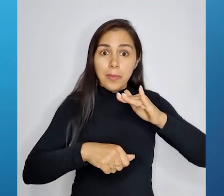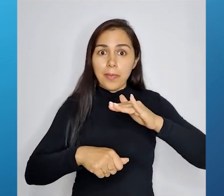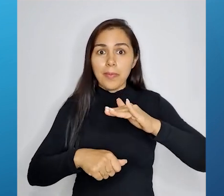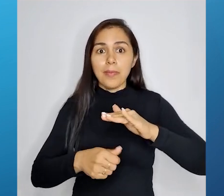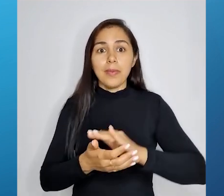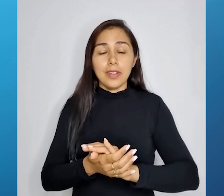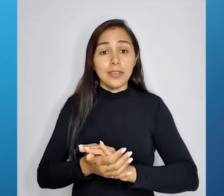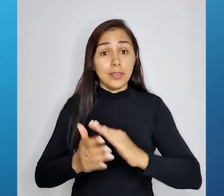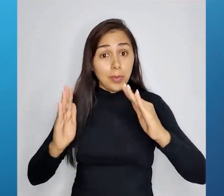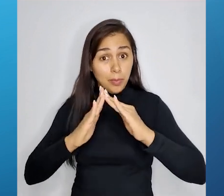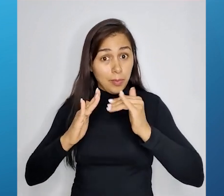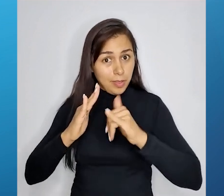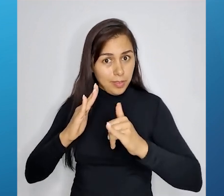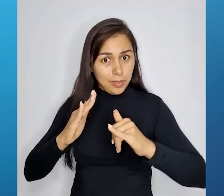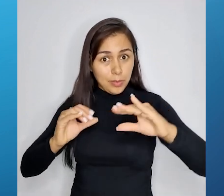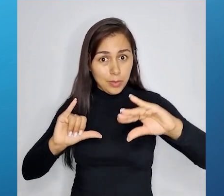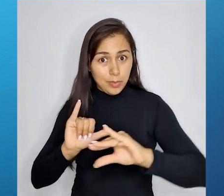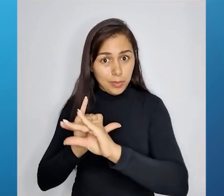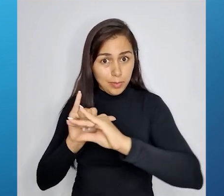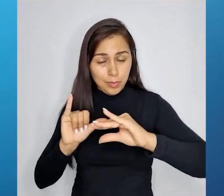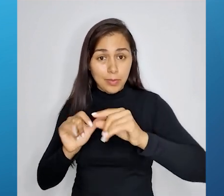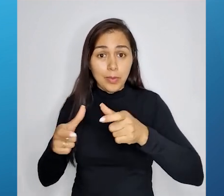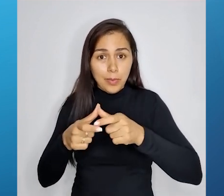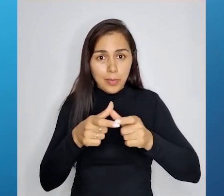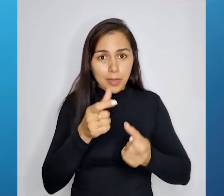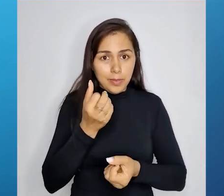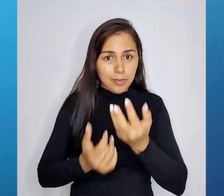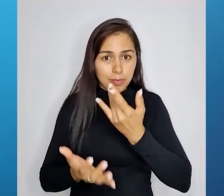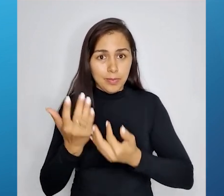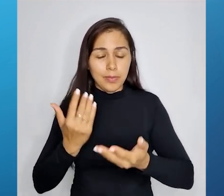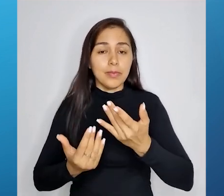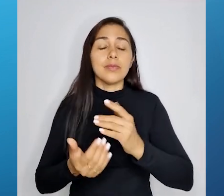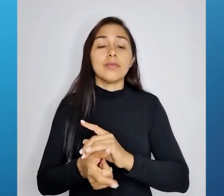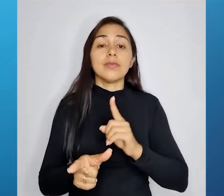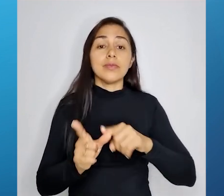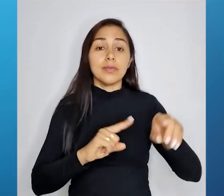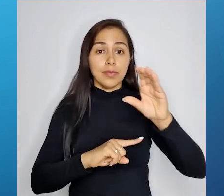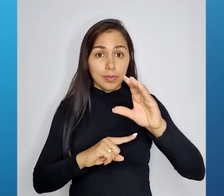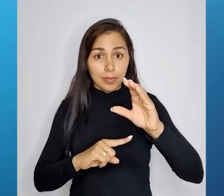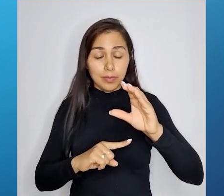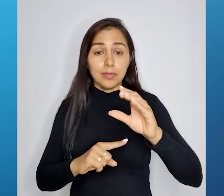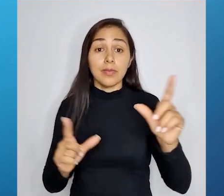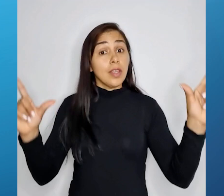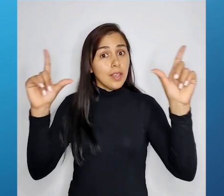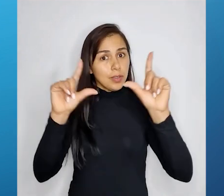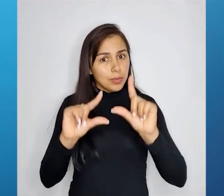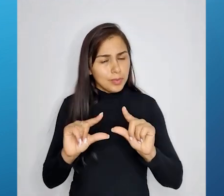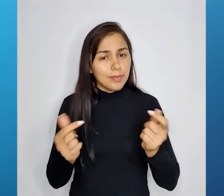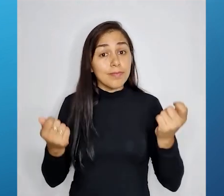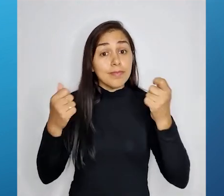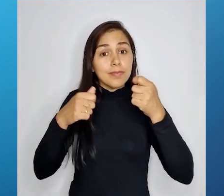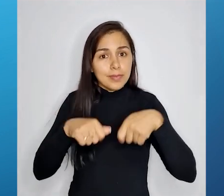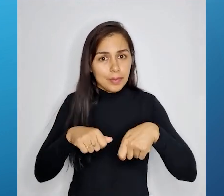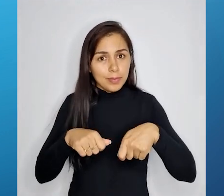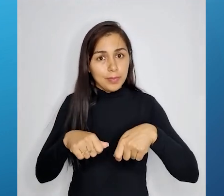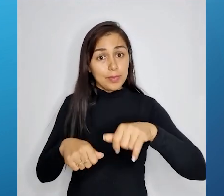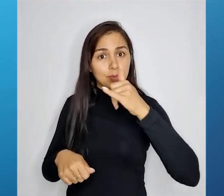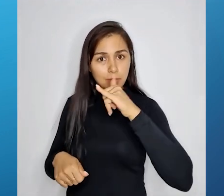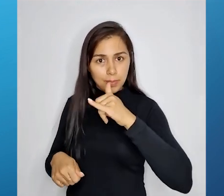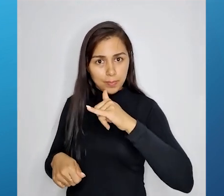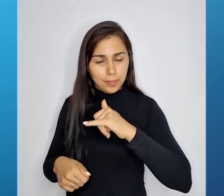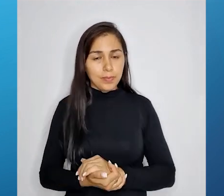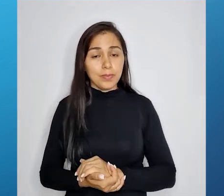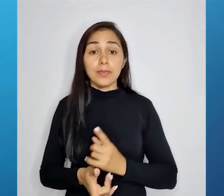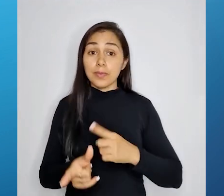usinas termoelétricas a carvão? Letra C. Reduzindo os investimentos em eficiência energética? Ou letra